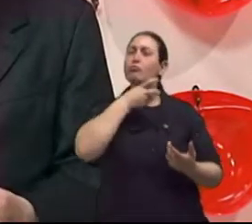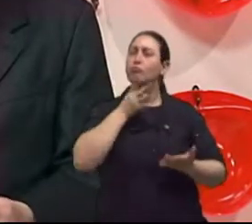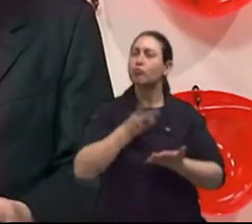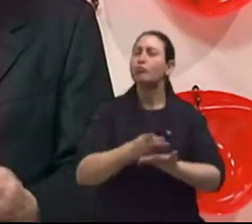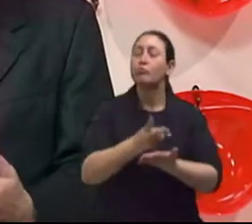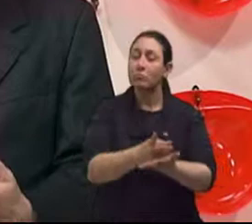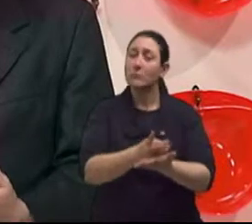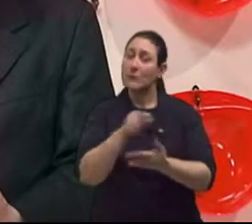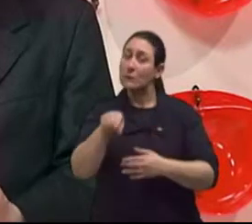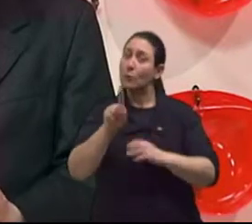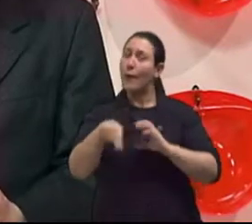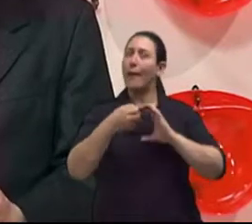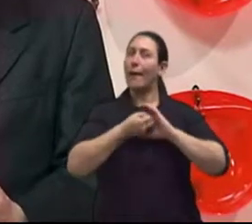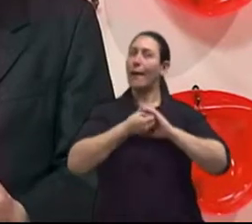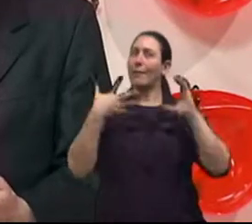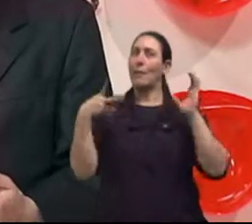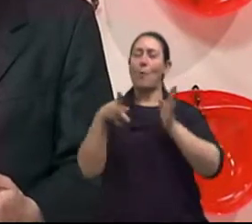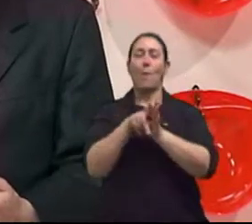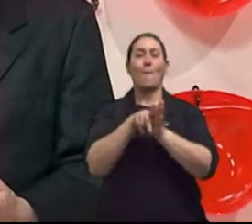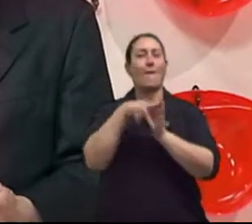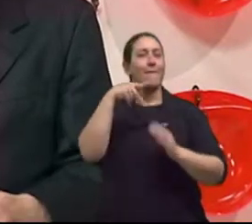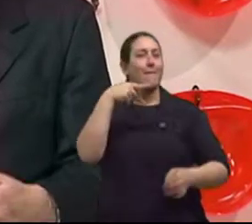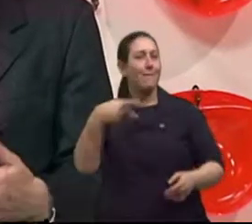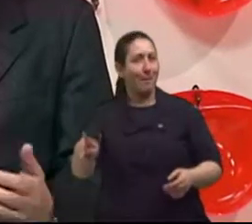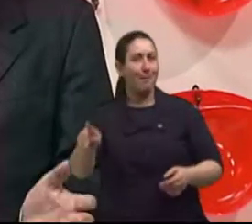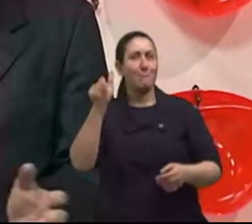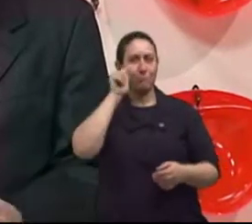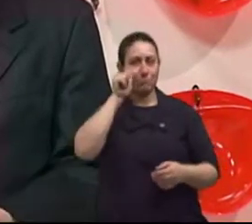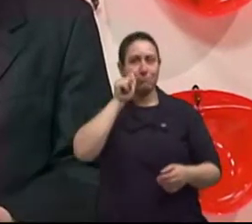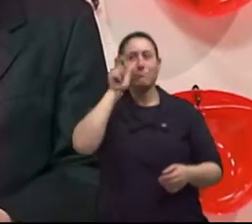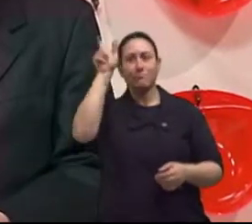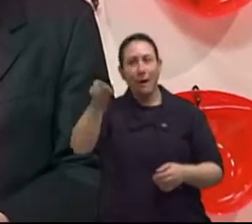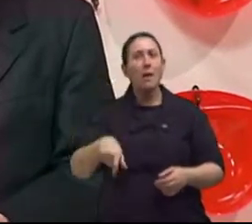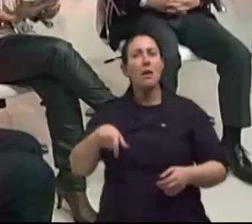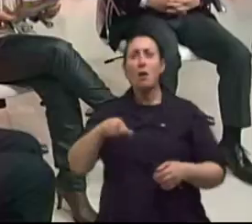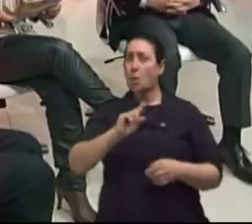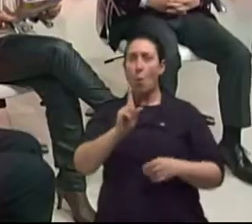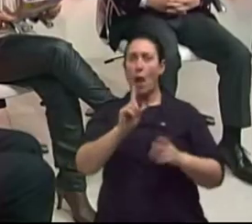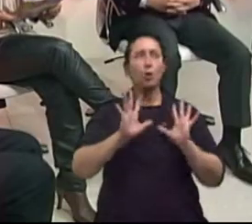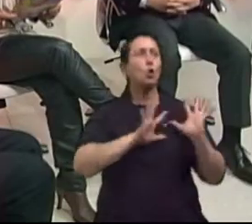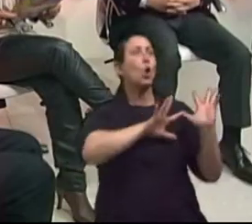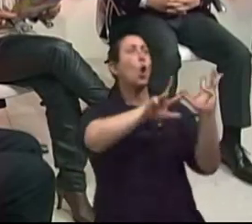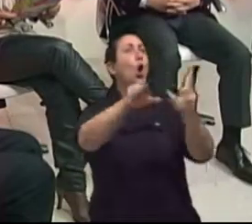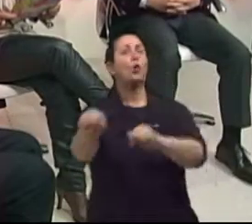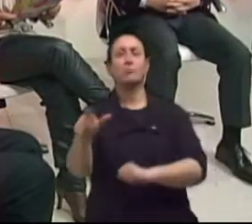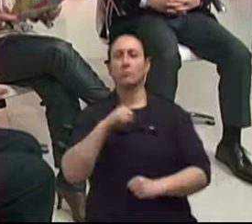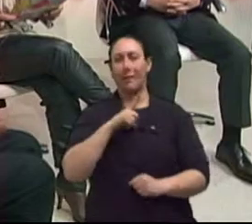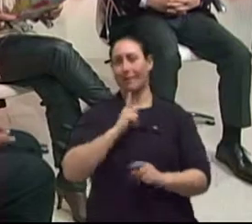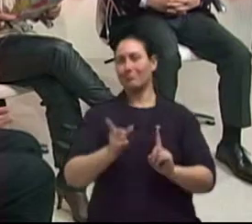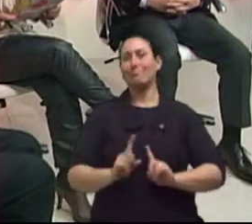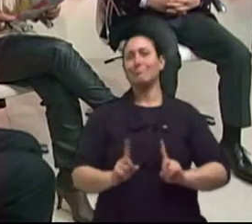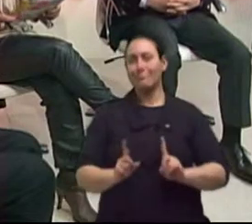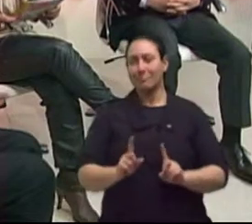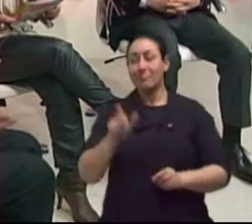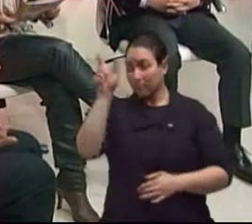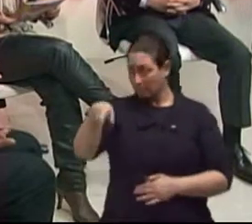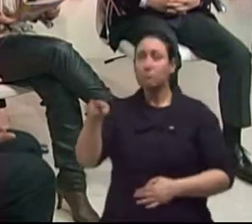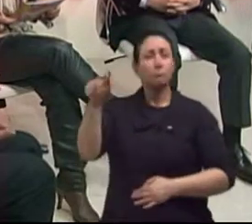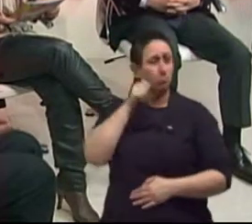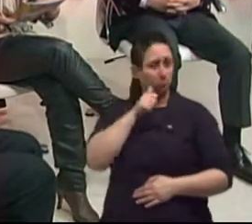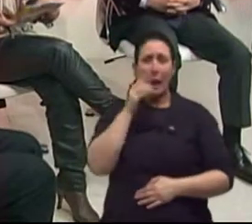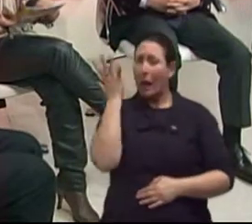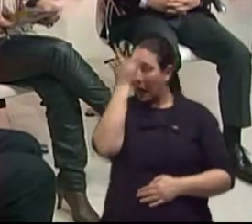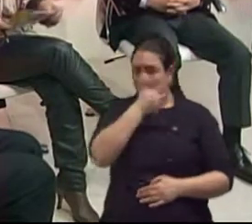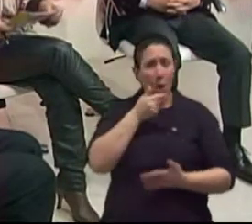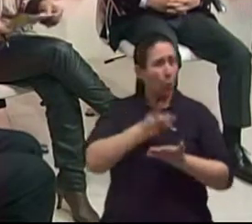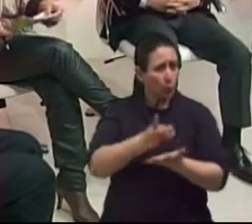que isso é uma característica dela, não é uma característica geral que se encontra nas pessoas. Eu acho a Ieda, bom, ela é lindíssima até